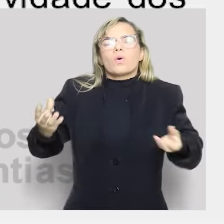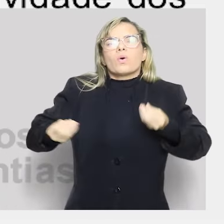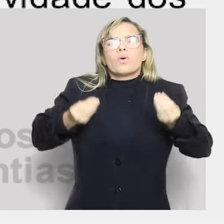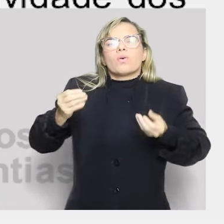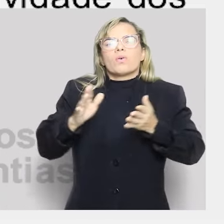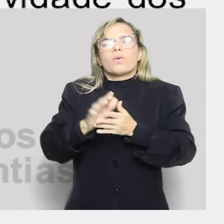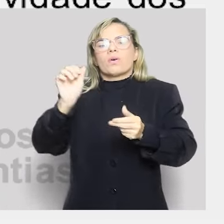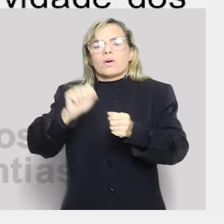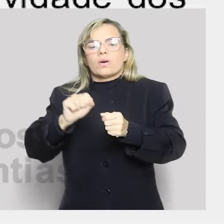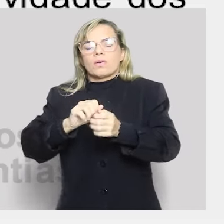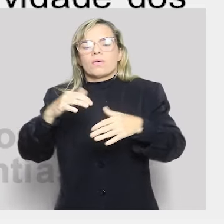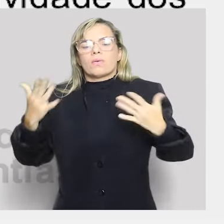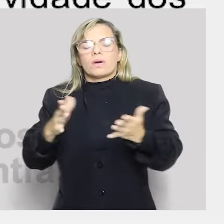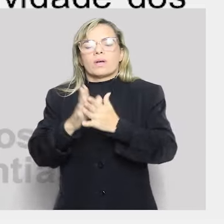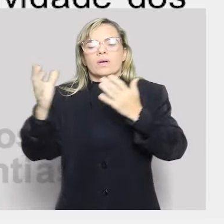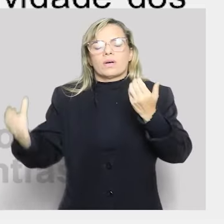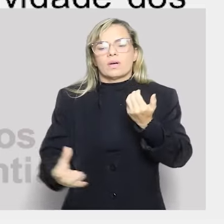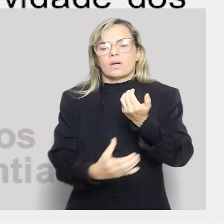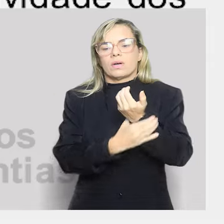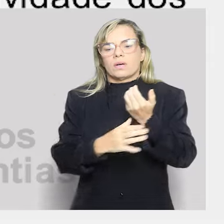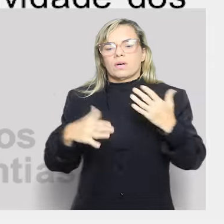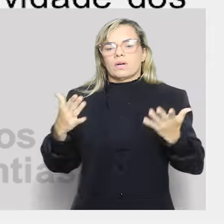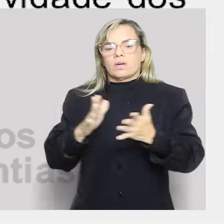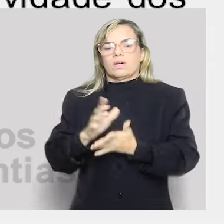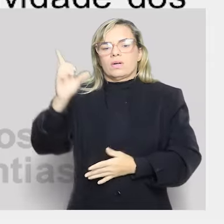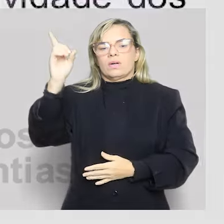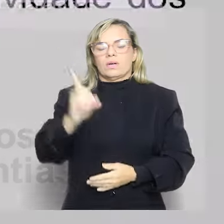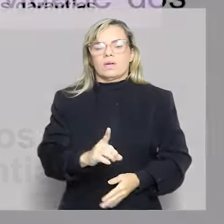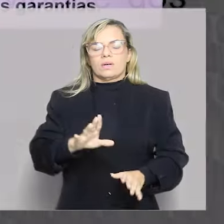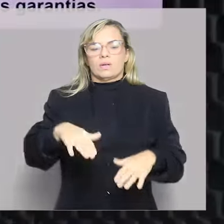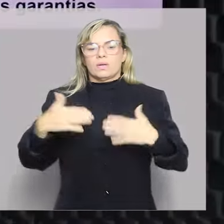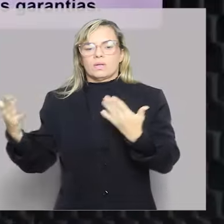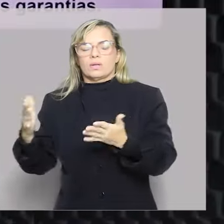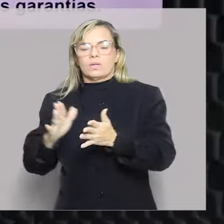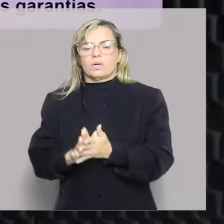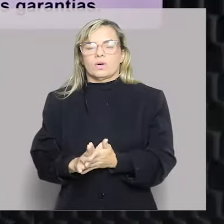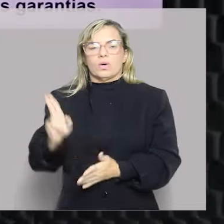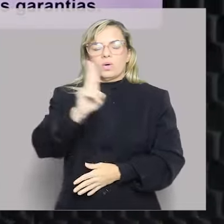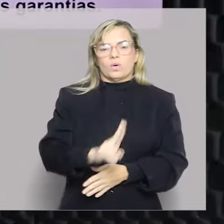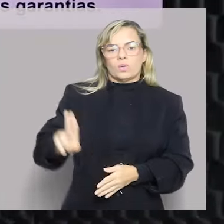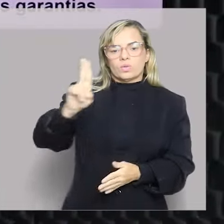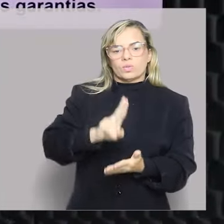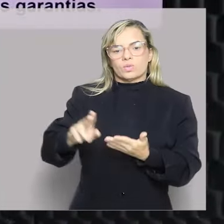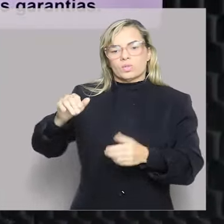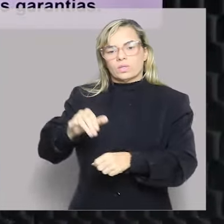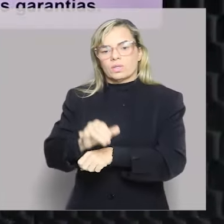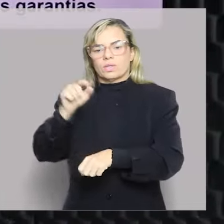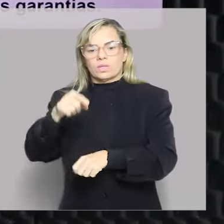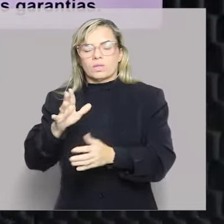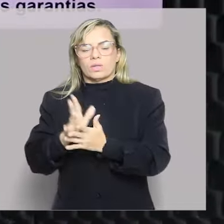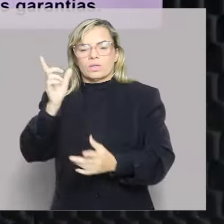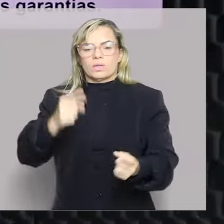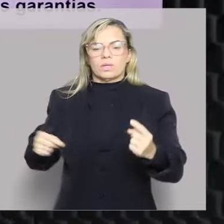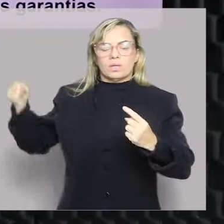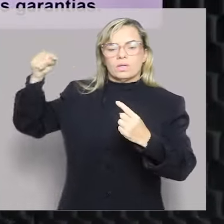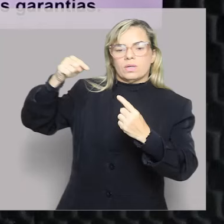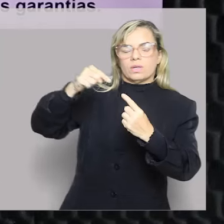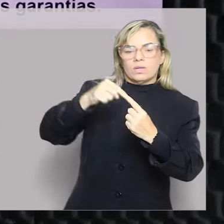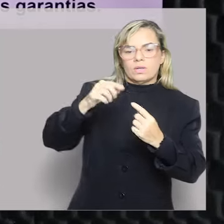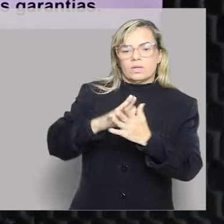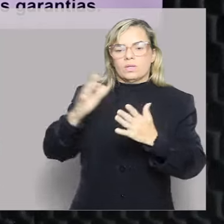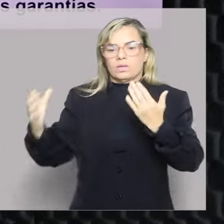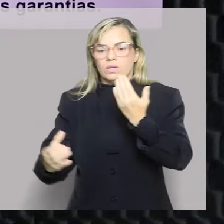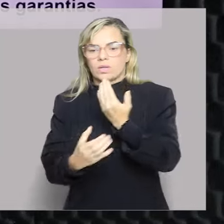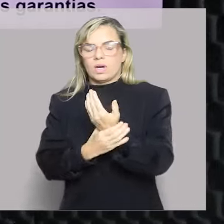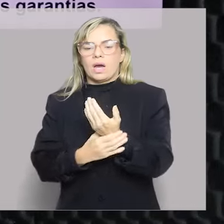esse direito? Então, as garantias fundamentais são os instrumentos que visam o quê? Assegurar a